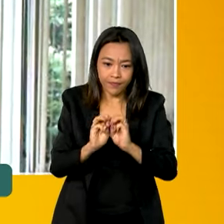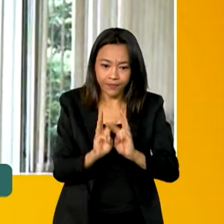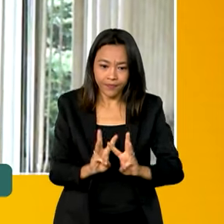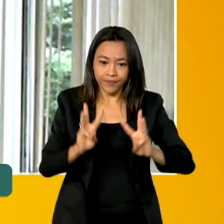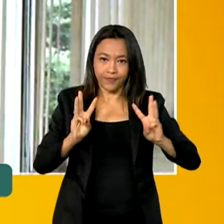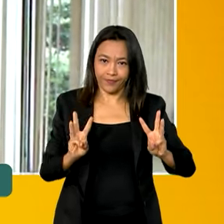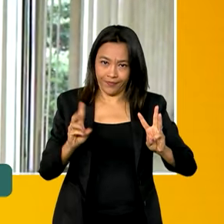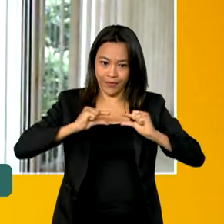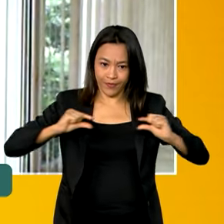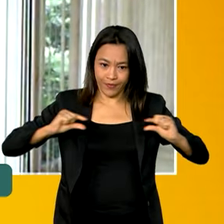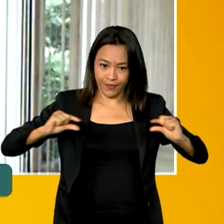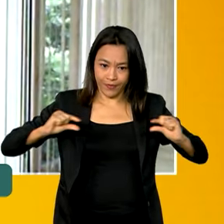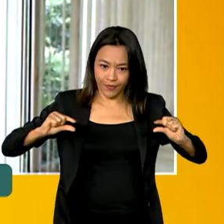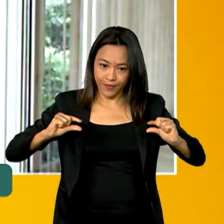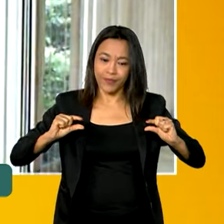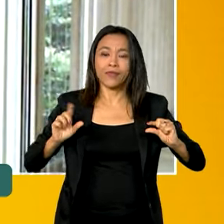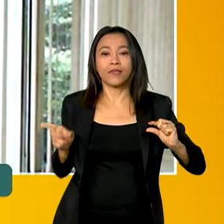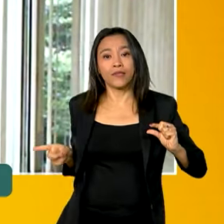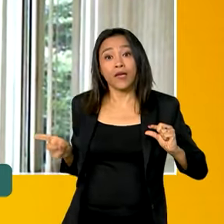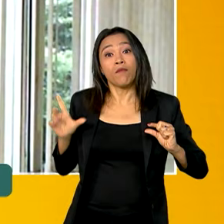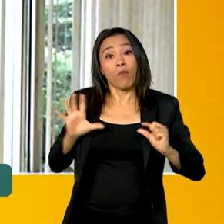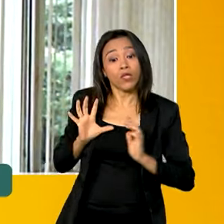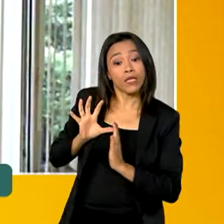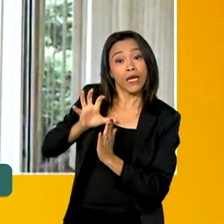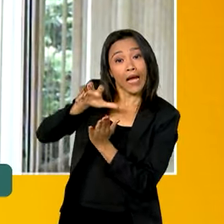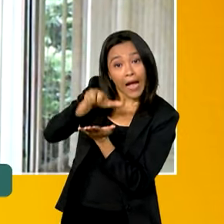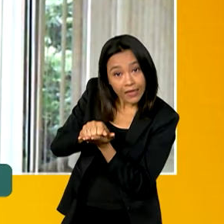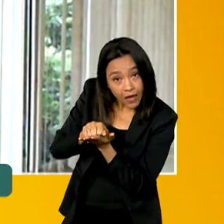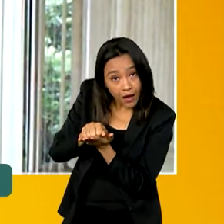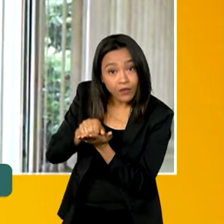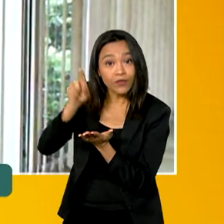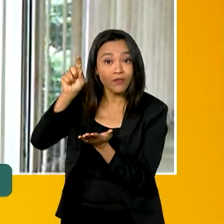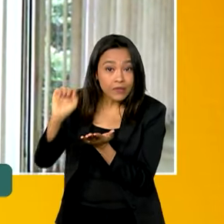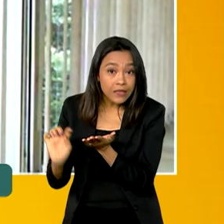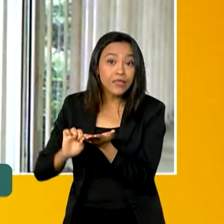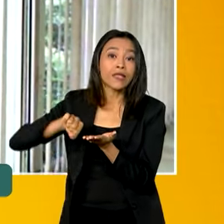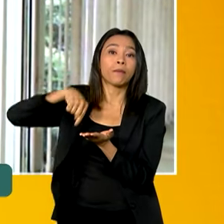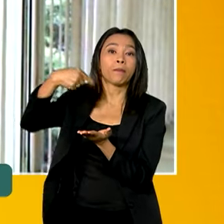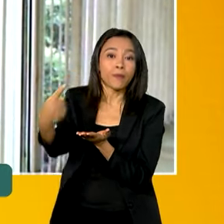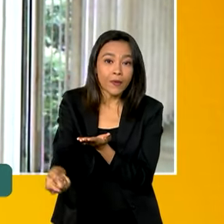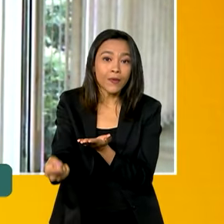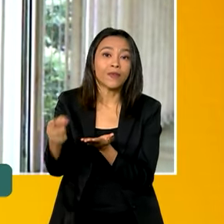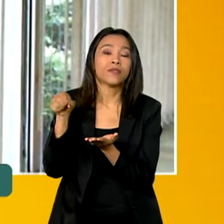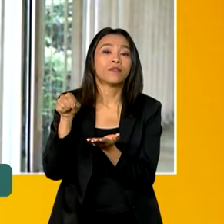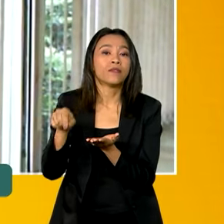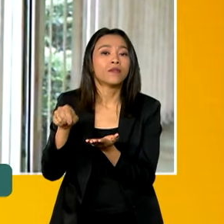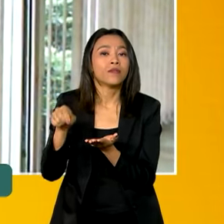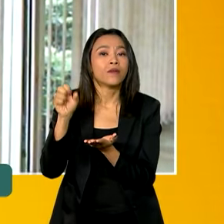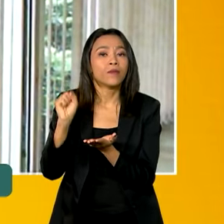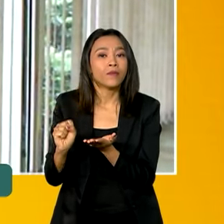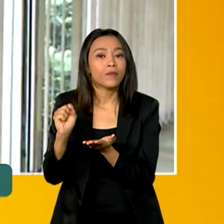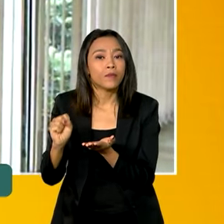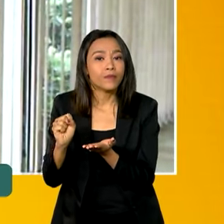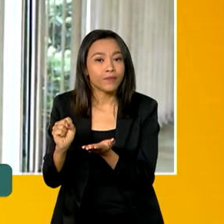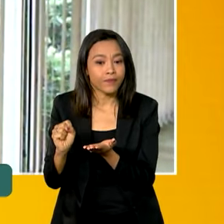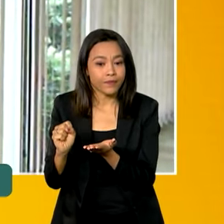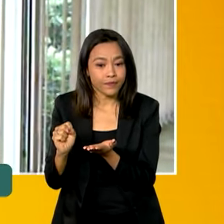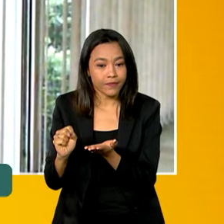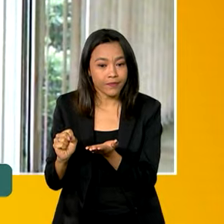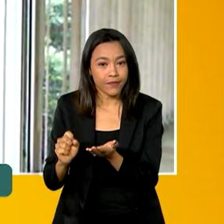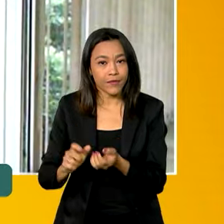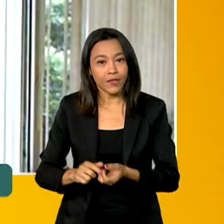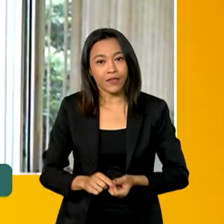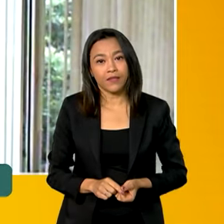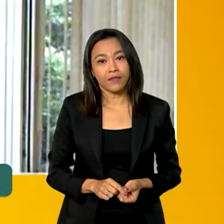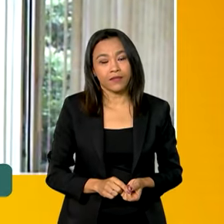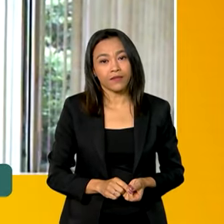.br. Então, é um cadastro prévio e, a partir daquele momento, ele faz a relação à transferência.